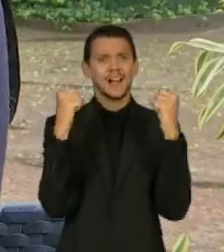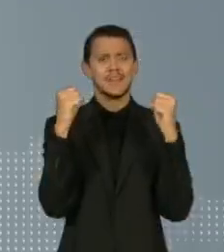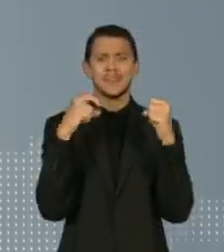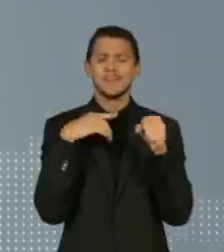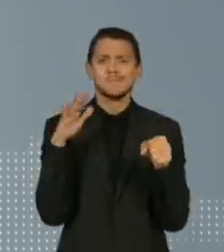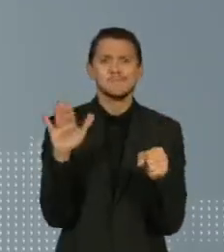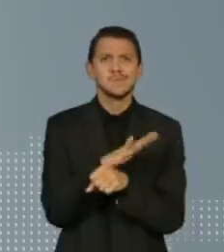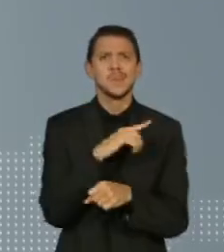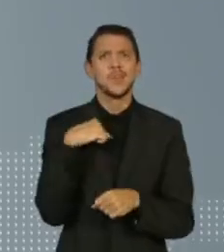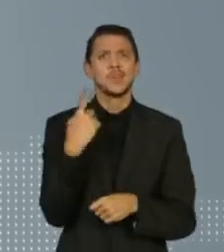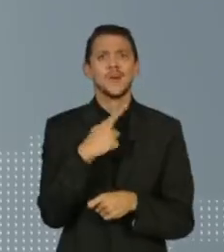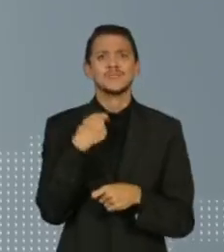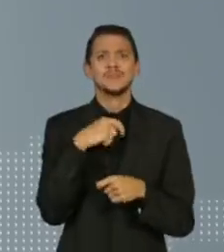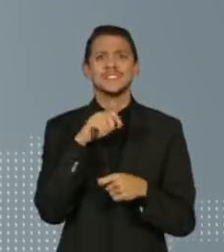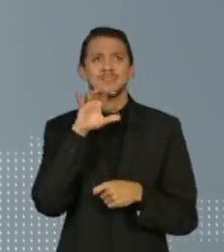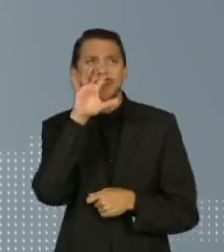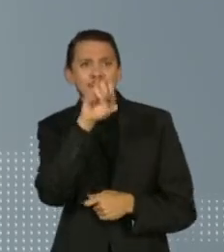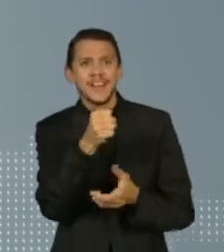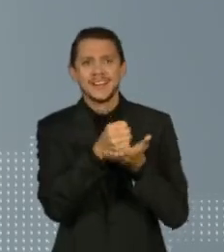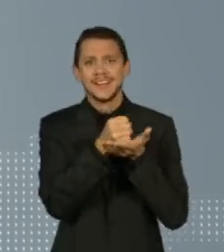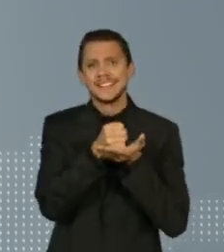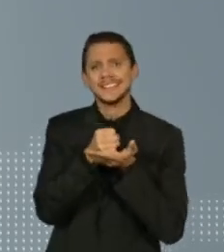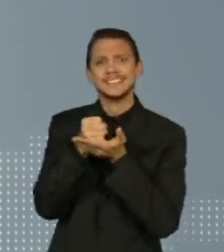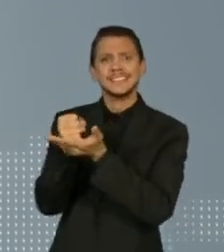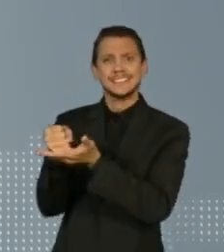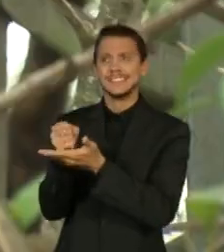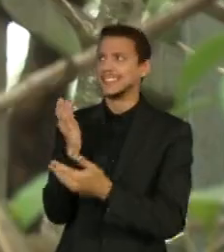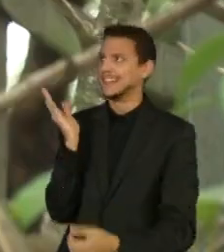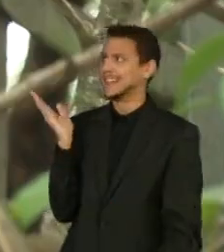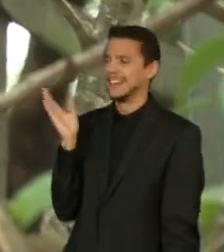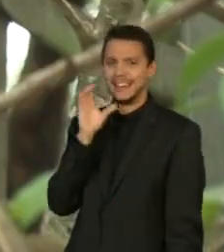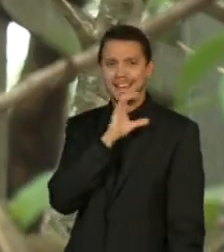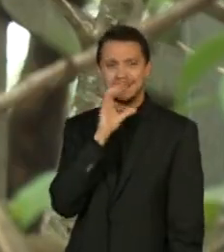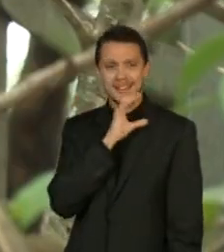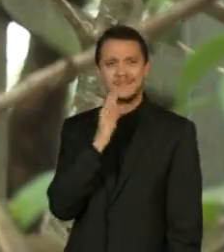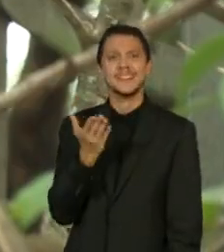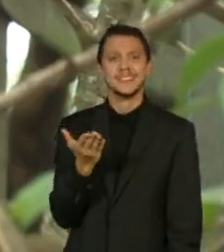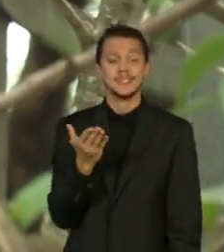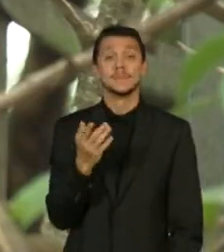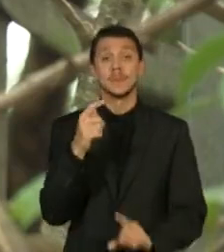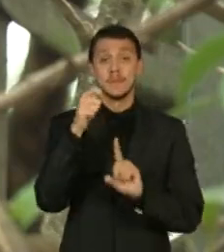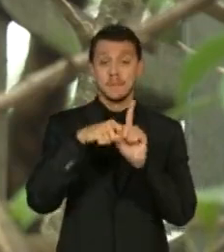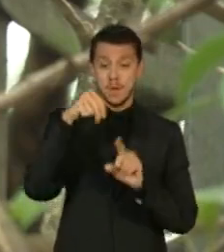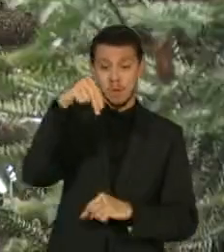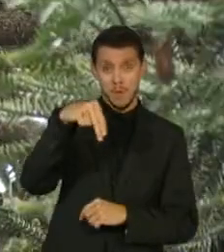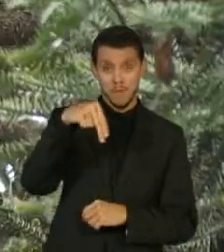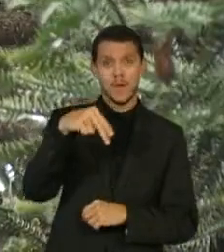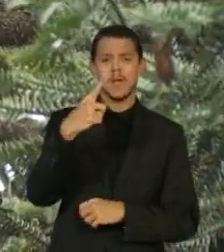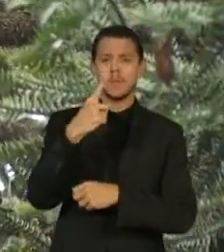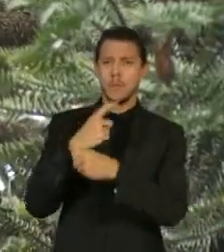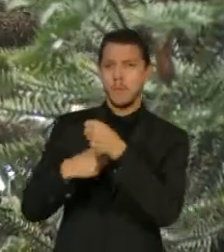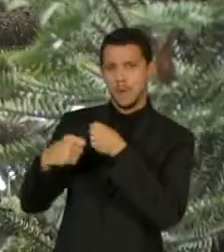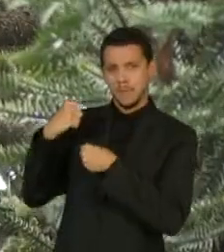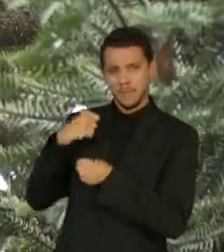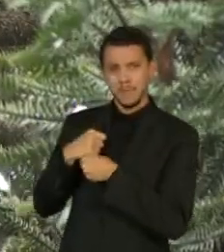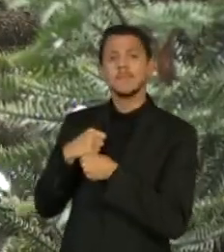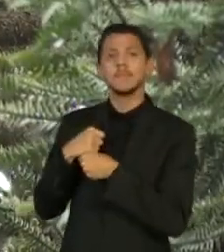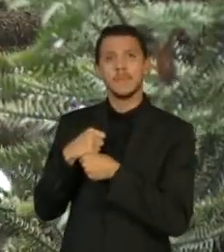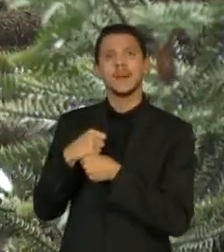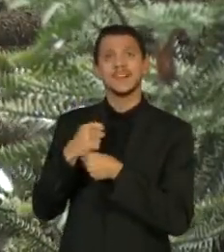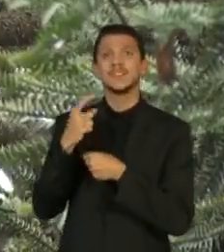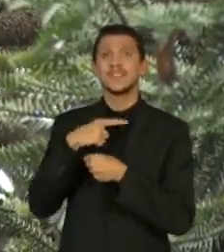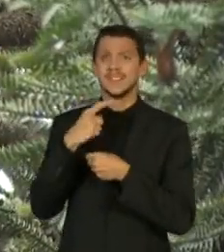precisamos retirá-lo de lá bem rapidamente. Até que em novembro do ano passado, do ninho